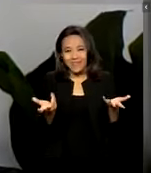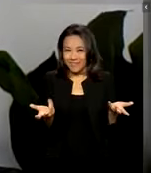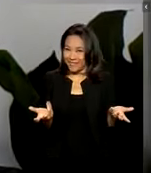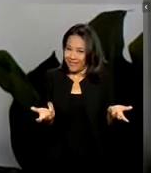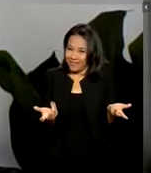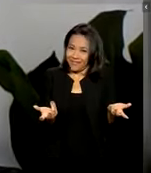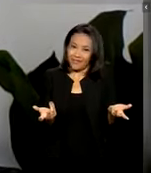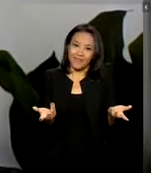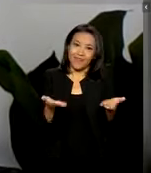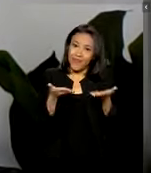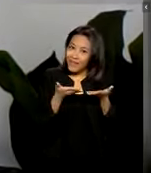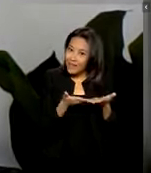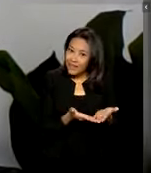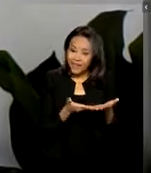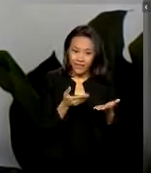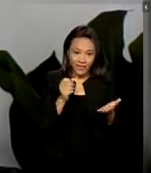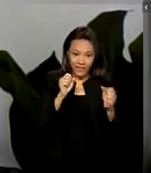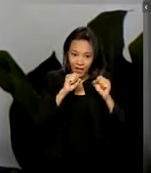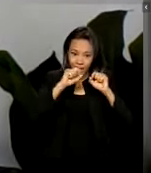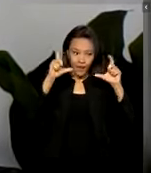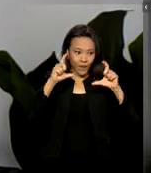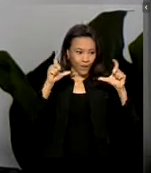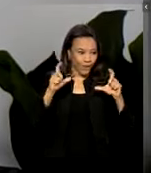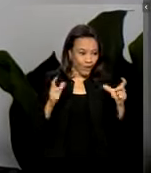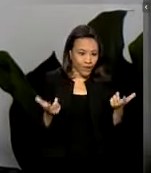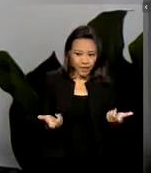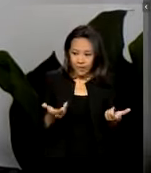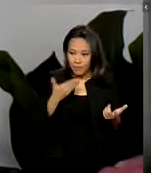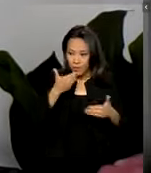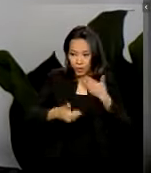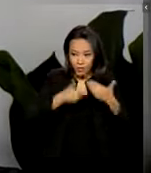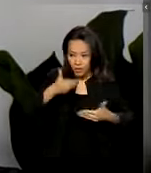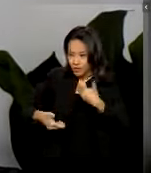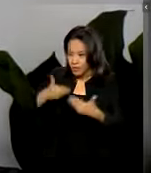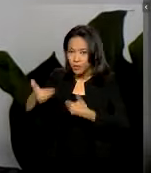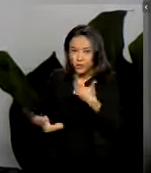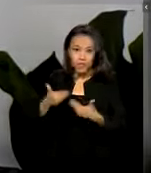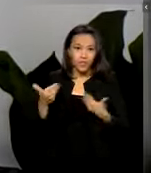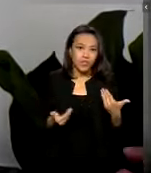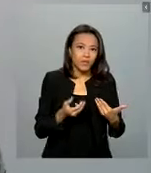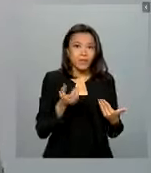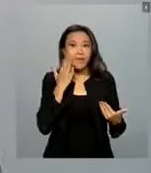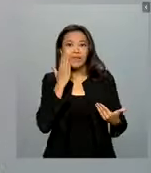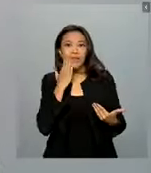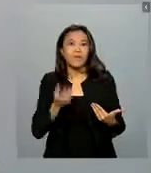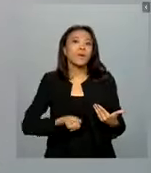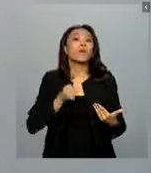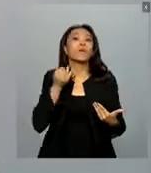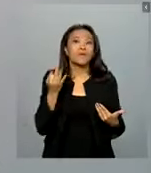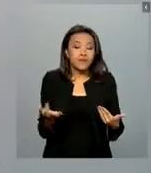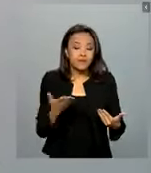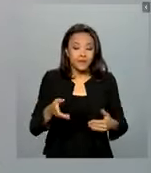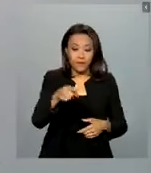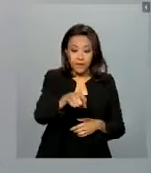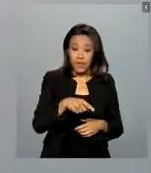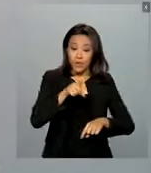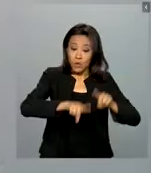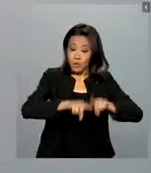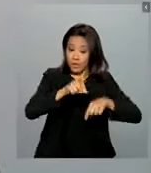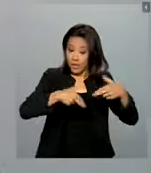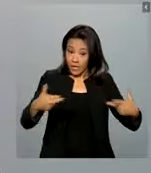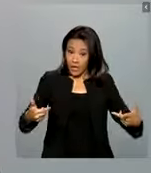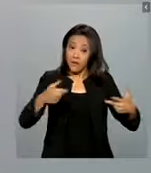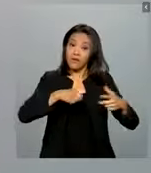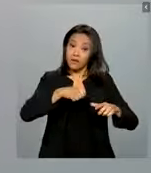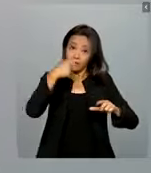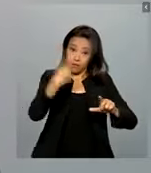Então, aqui você acorda e já vê quanto tem de pedido, você vai dormir enquanto tem de pedido. Tem muito potencial para os produtos brasileiros lá fora, a